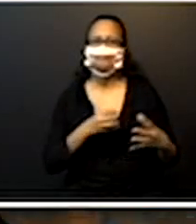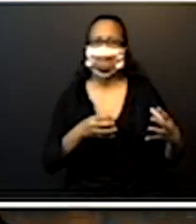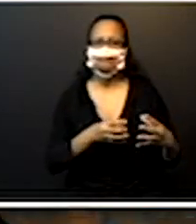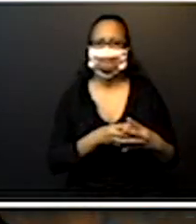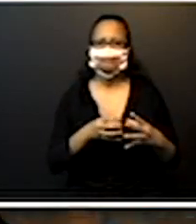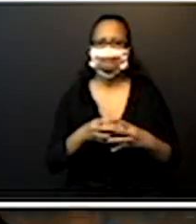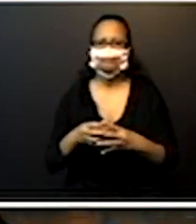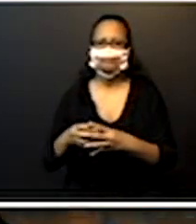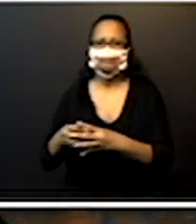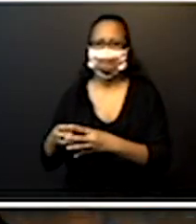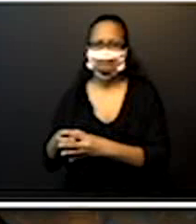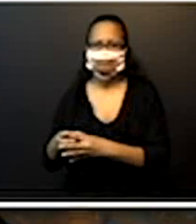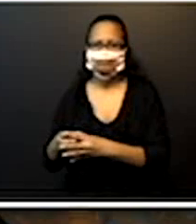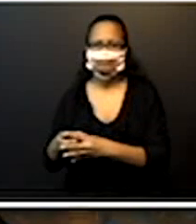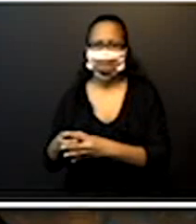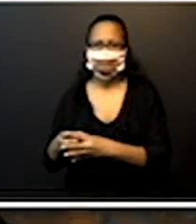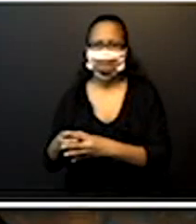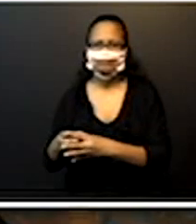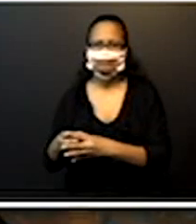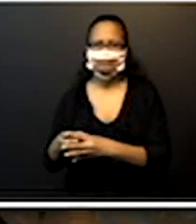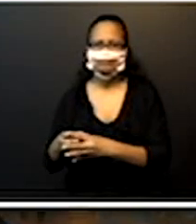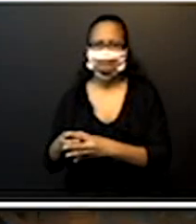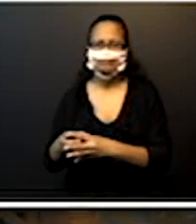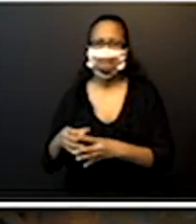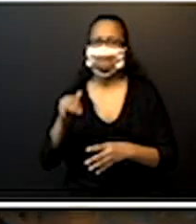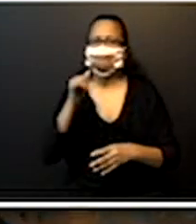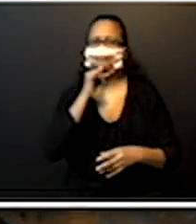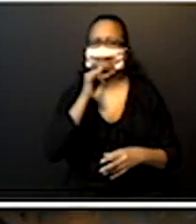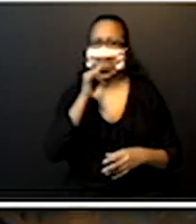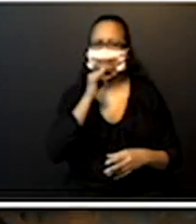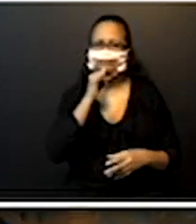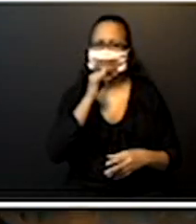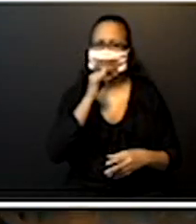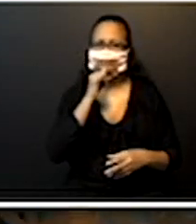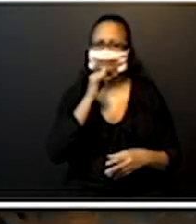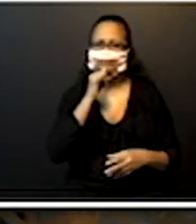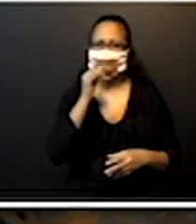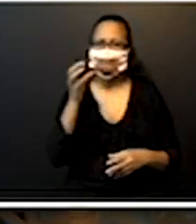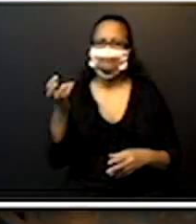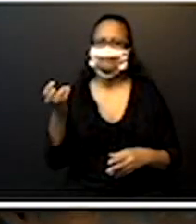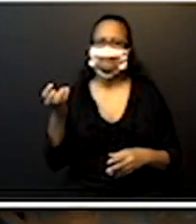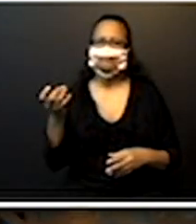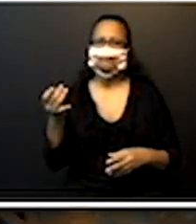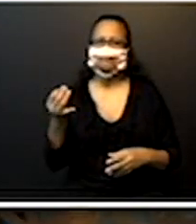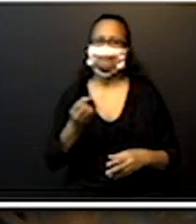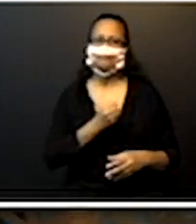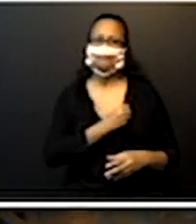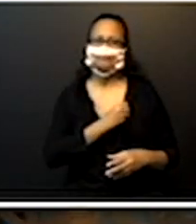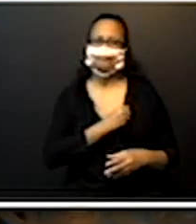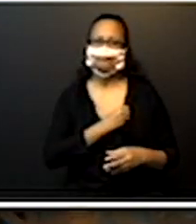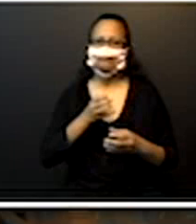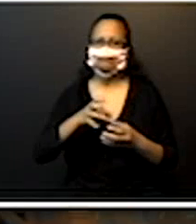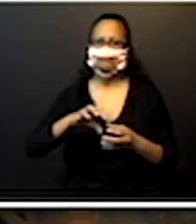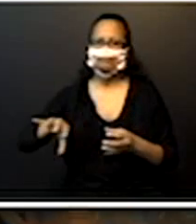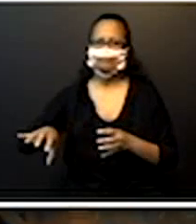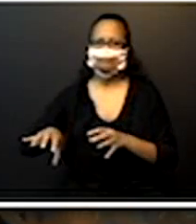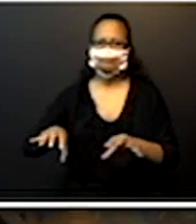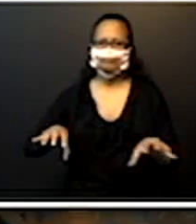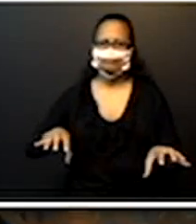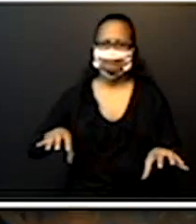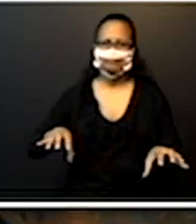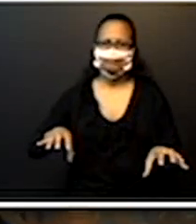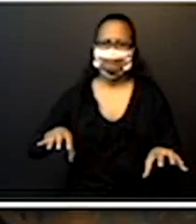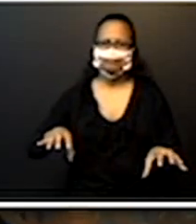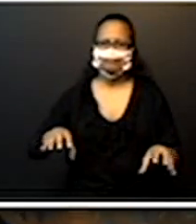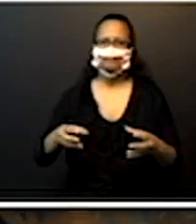é abrir. É desmanchar. Eu tenho um grupinho de 10. Eu tenho um grupinho de